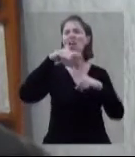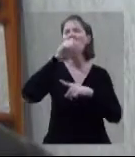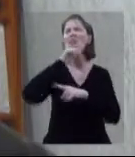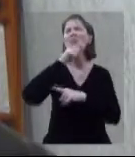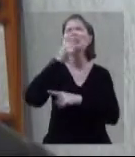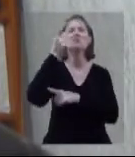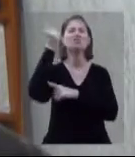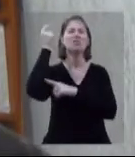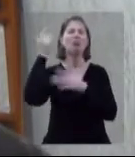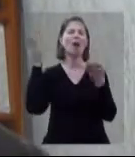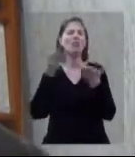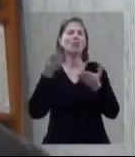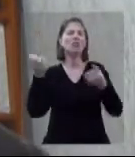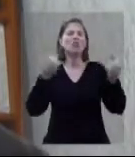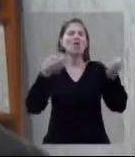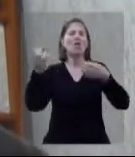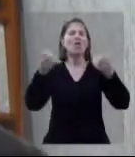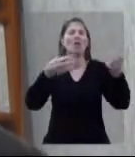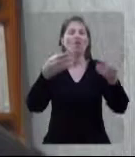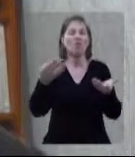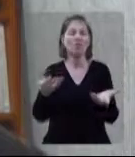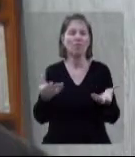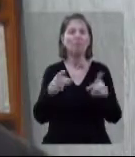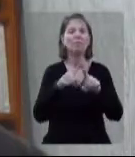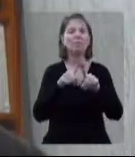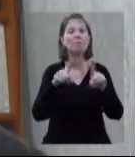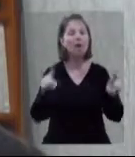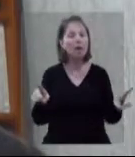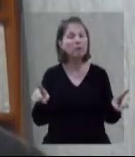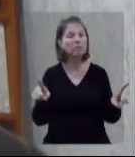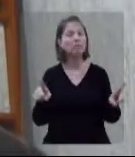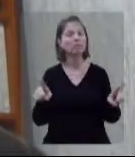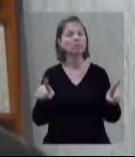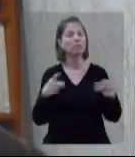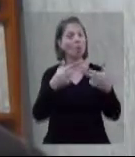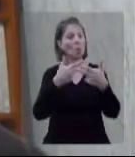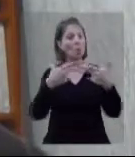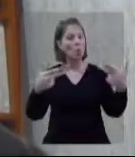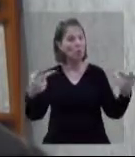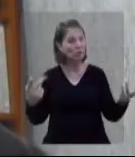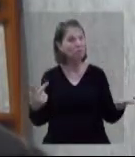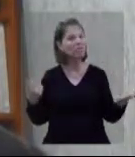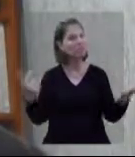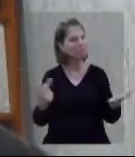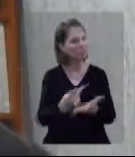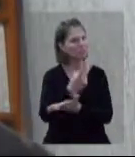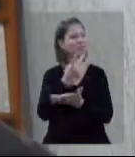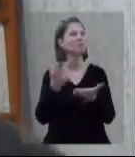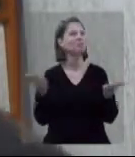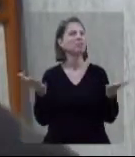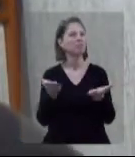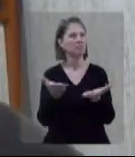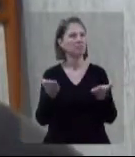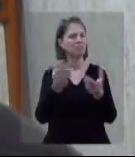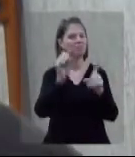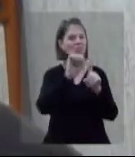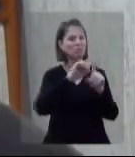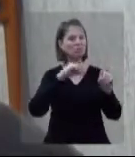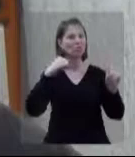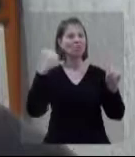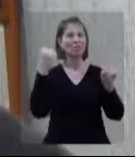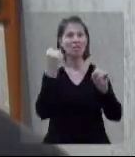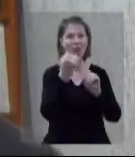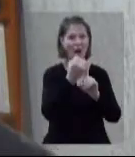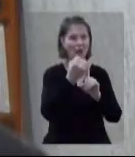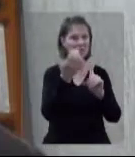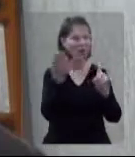tem sentido, que os templos são outros, mas as consequências estão aí. Numa sociedade que mais